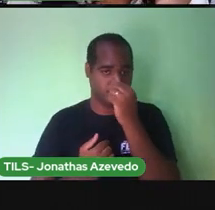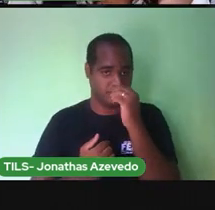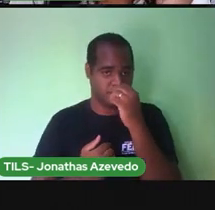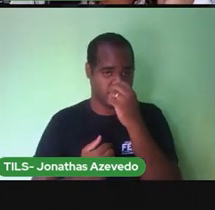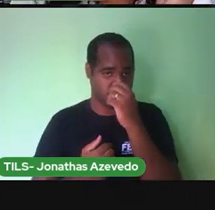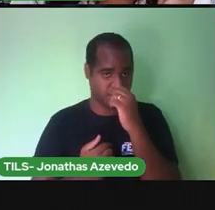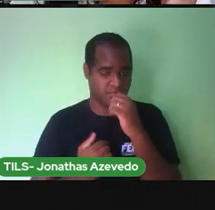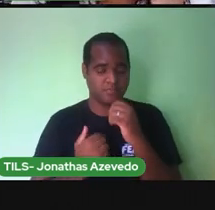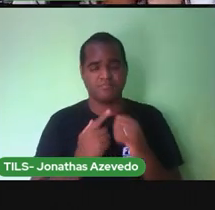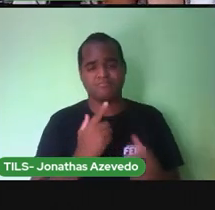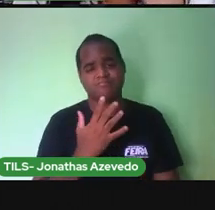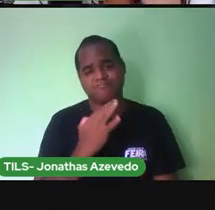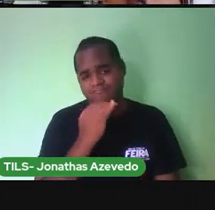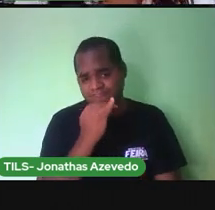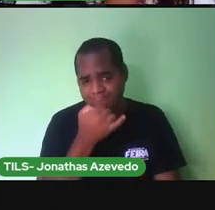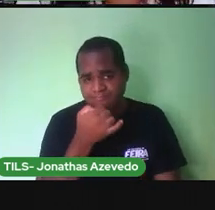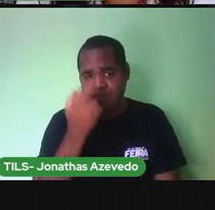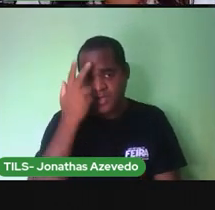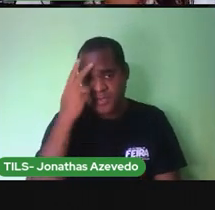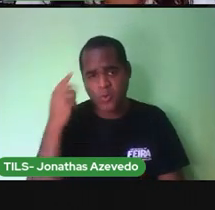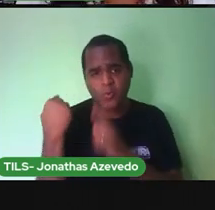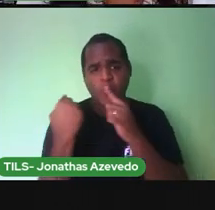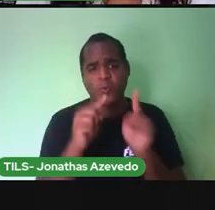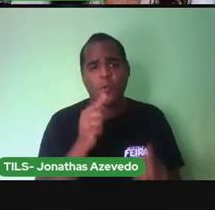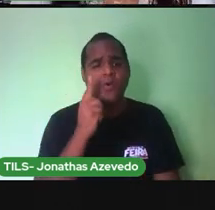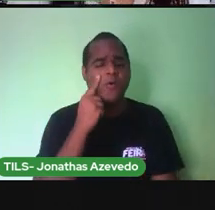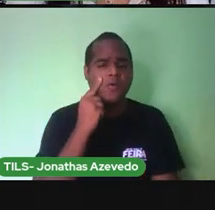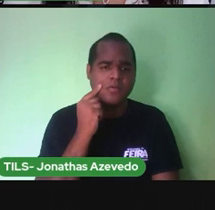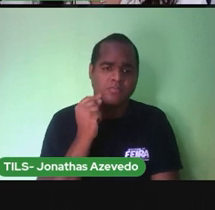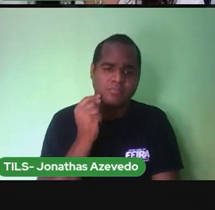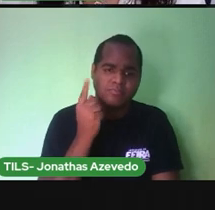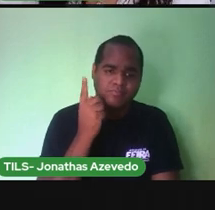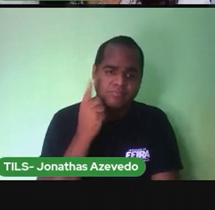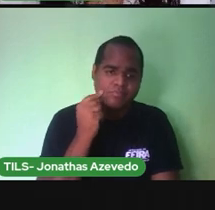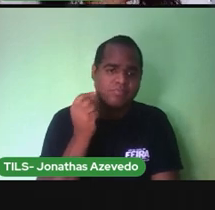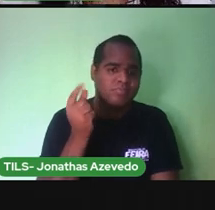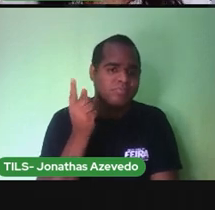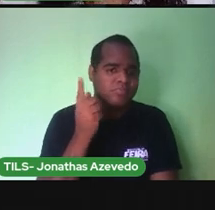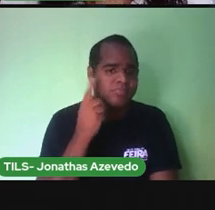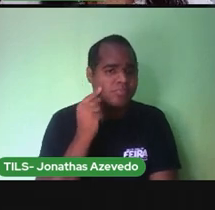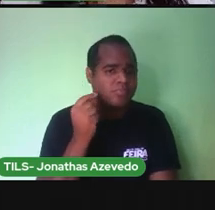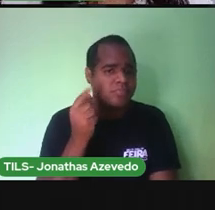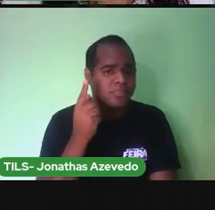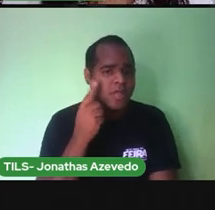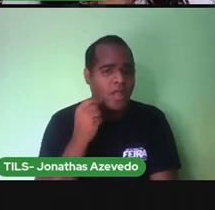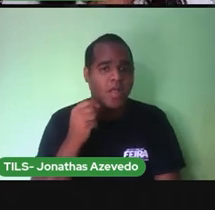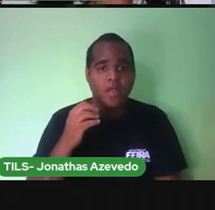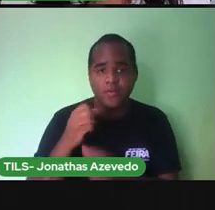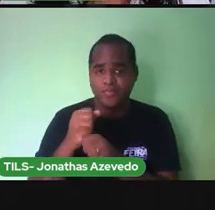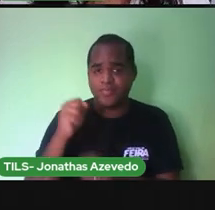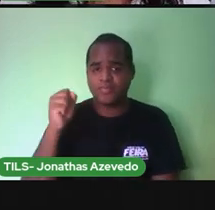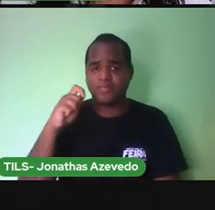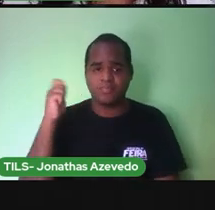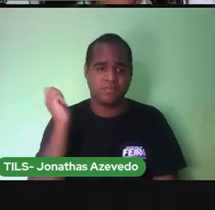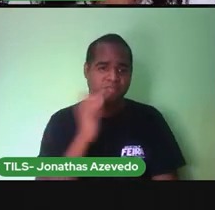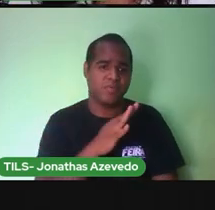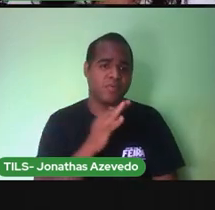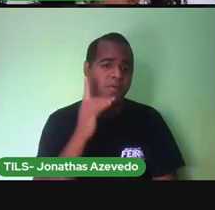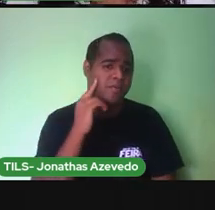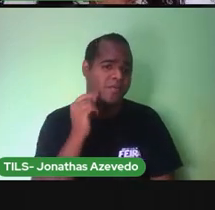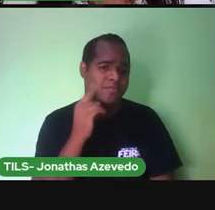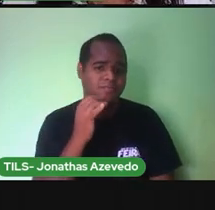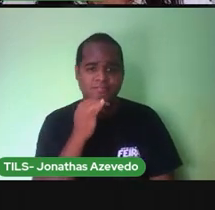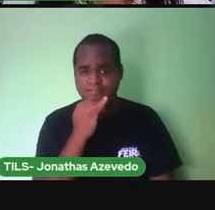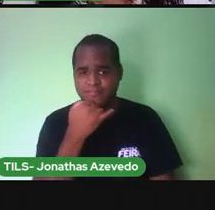acho tão triste Quando uma pessoa Machuca um bichinho Eu canto Atirei o pau no gato Sim Mas eu fico muito triste